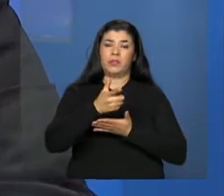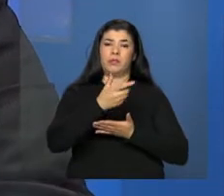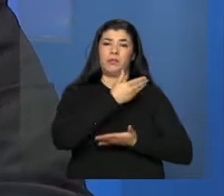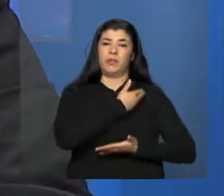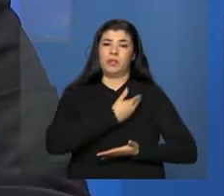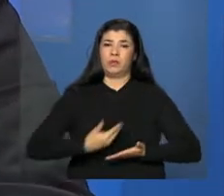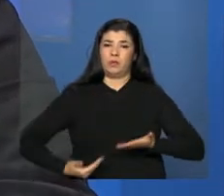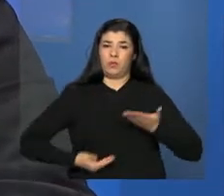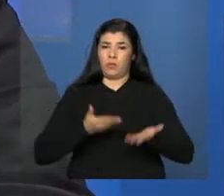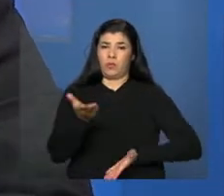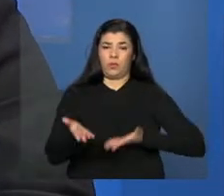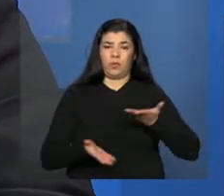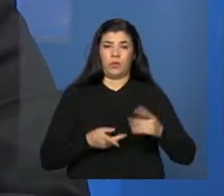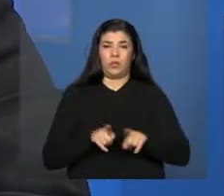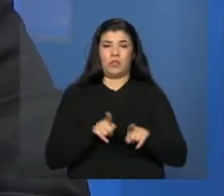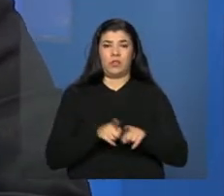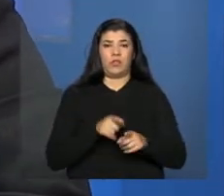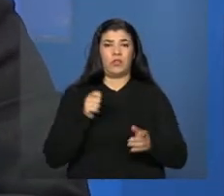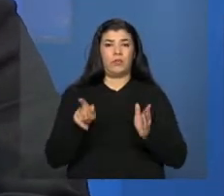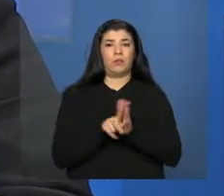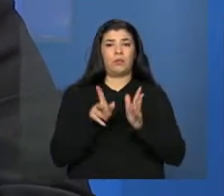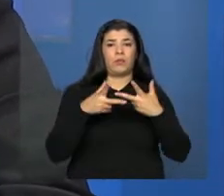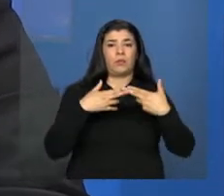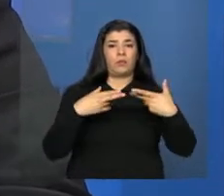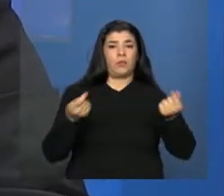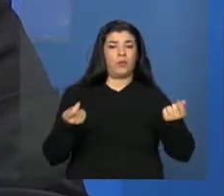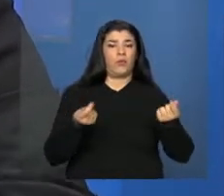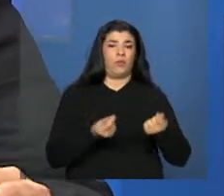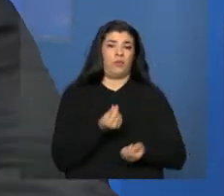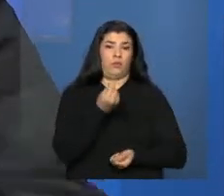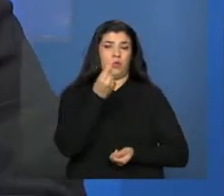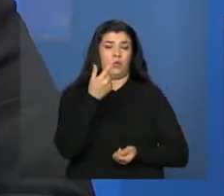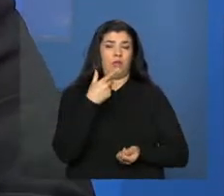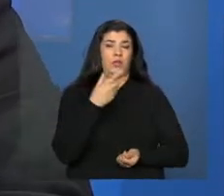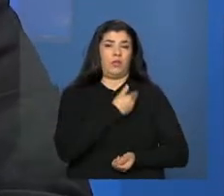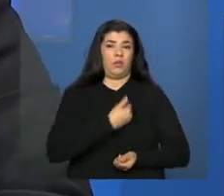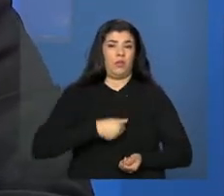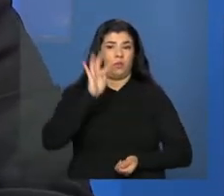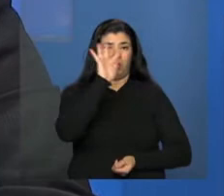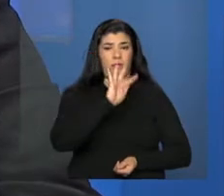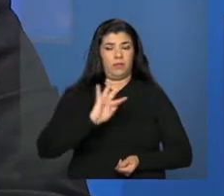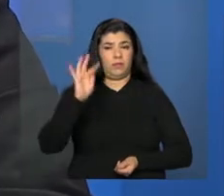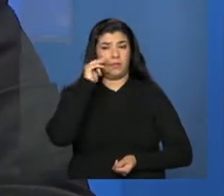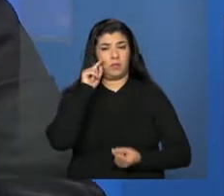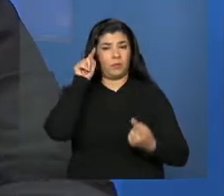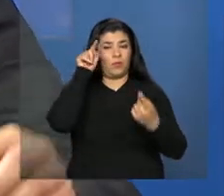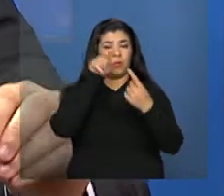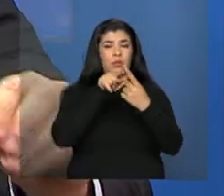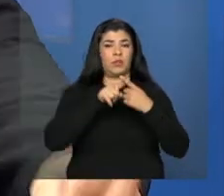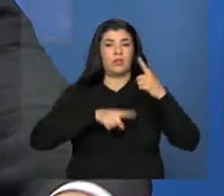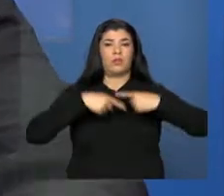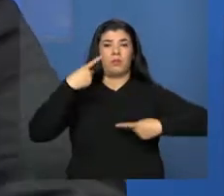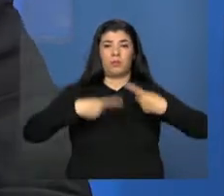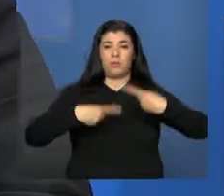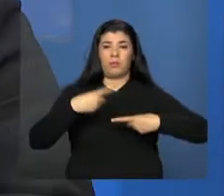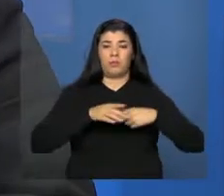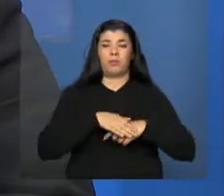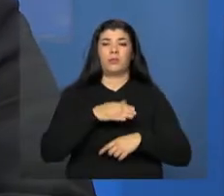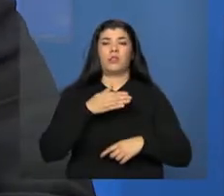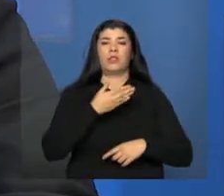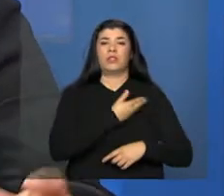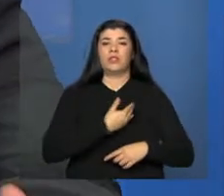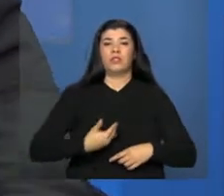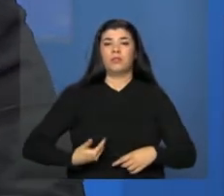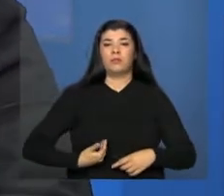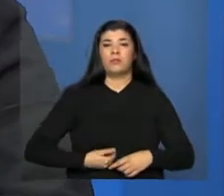recurso federal, isso visa a dar mais robustez a essa política pública, de forma a possibilitar o município,